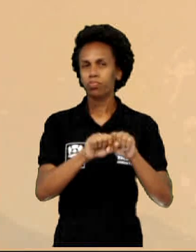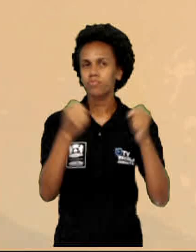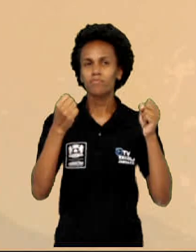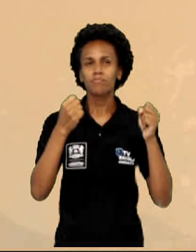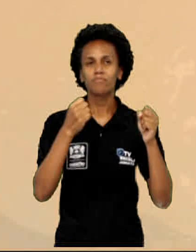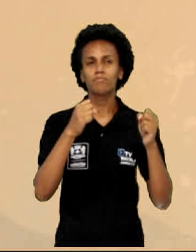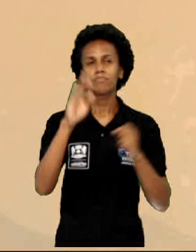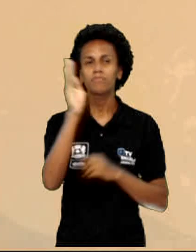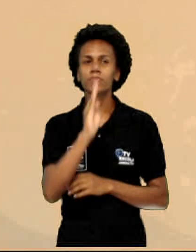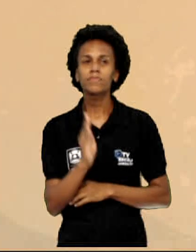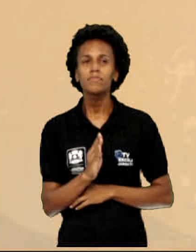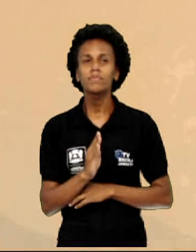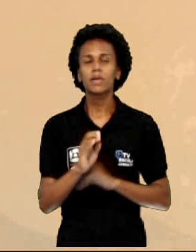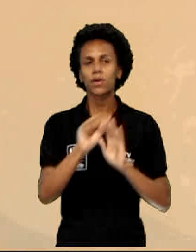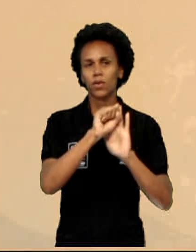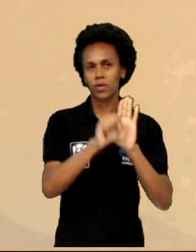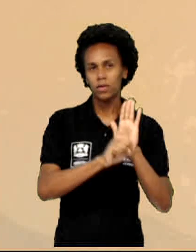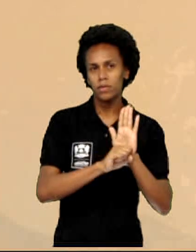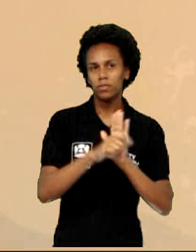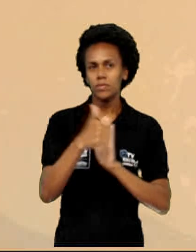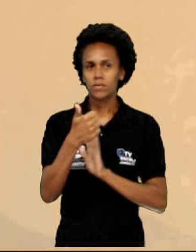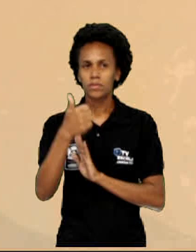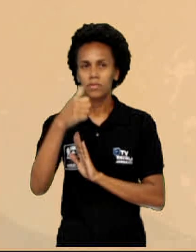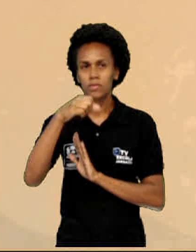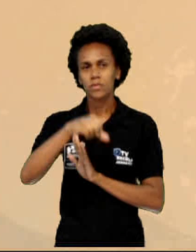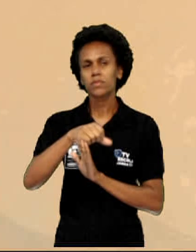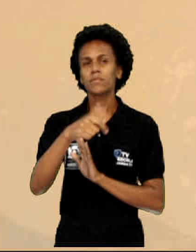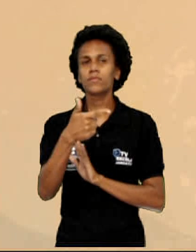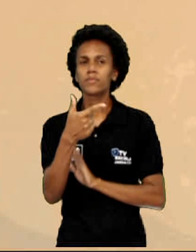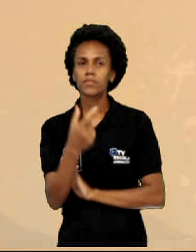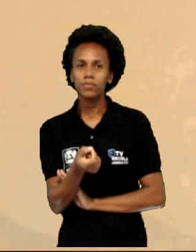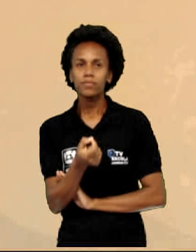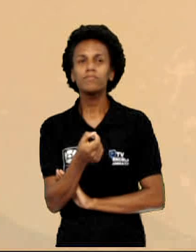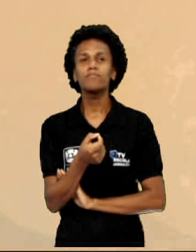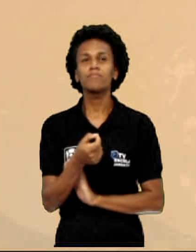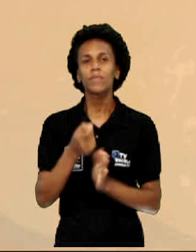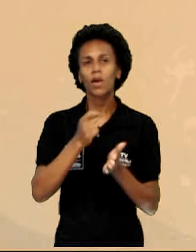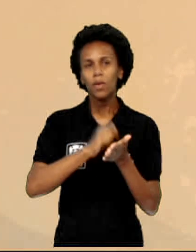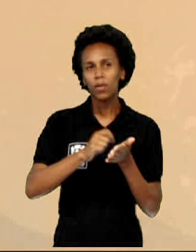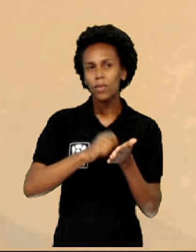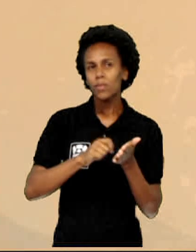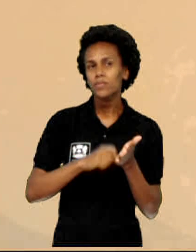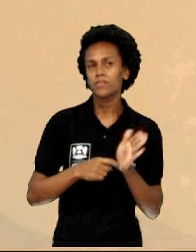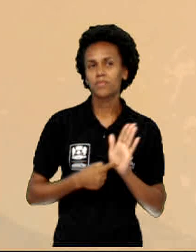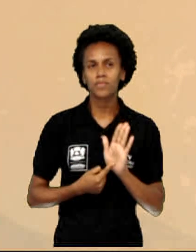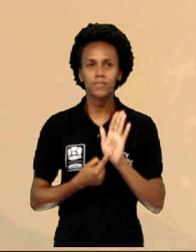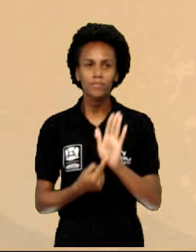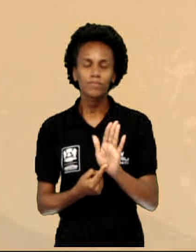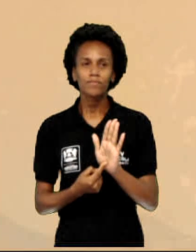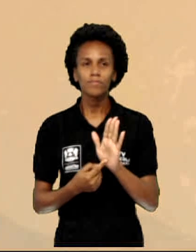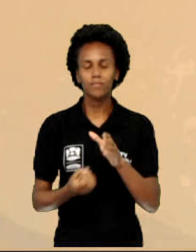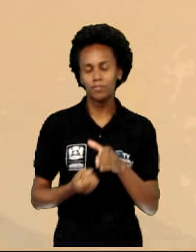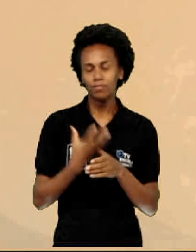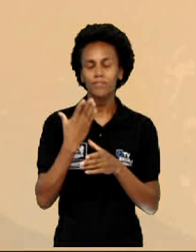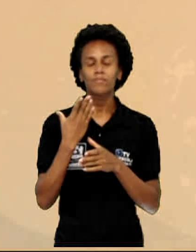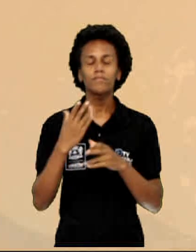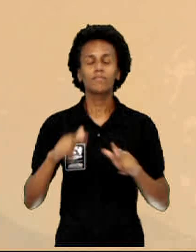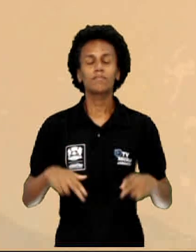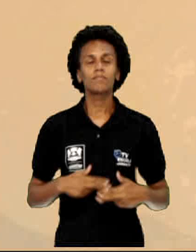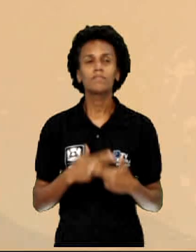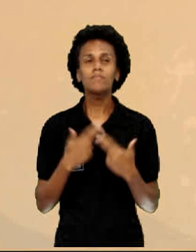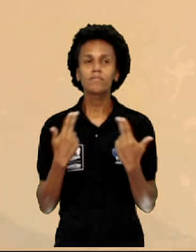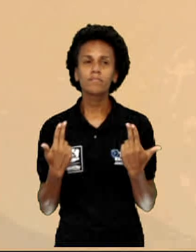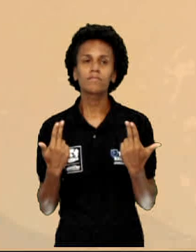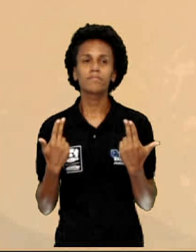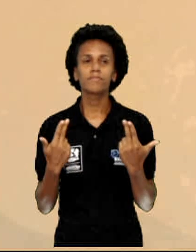composições refletiam sua origem étnica, combinando ritmos europeus com africano, dando início à música